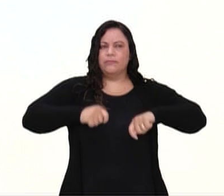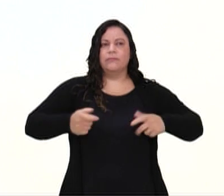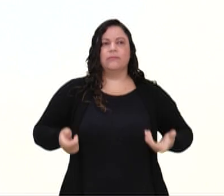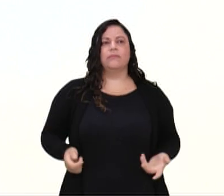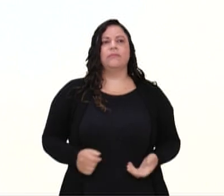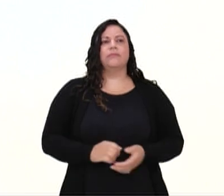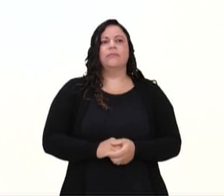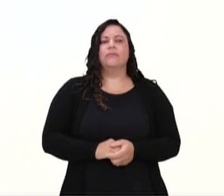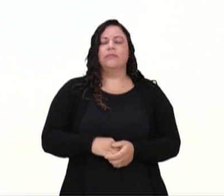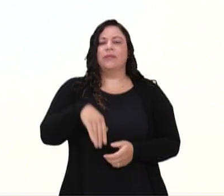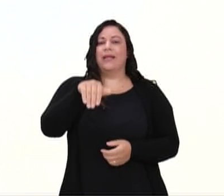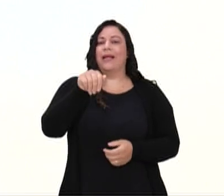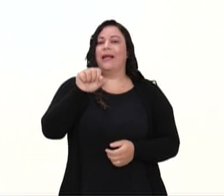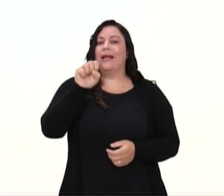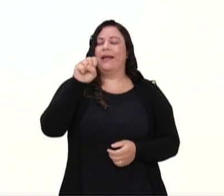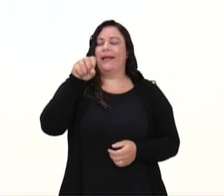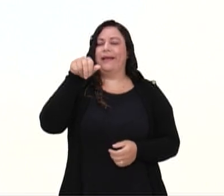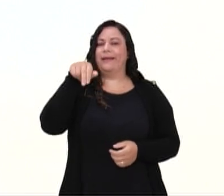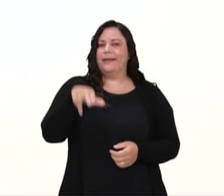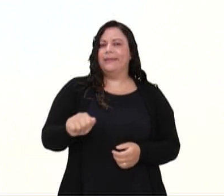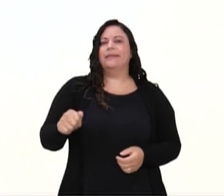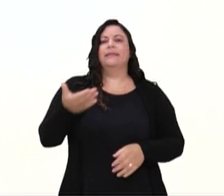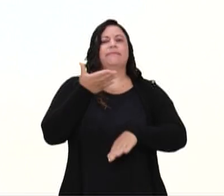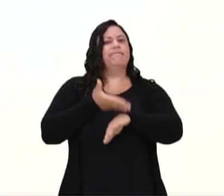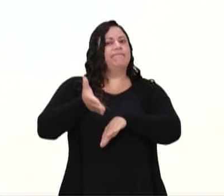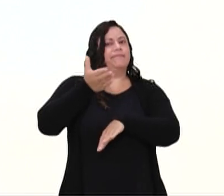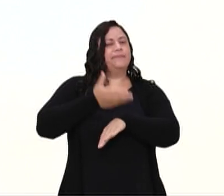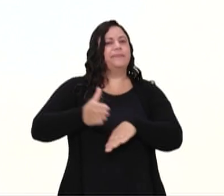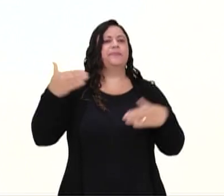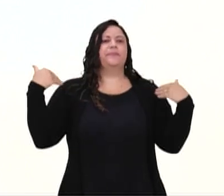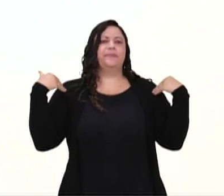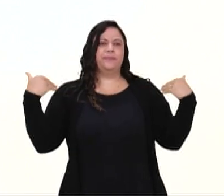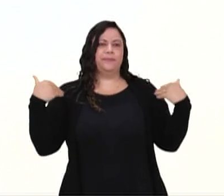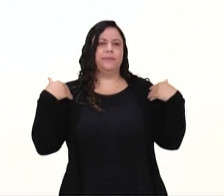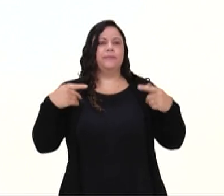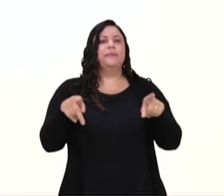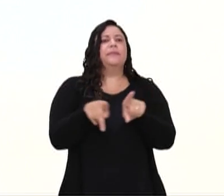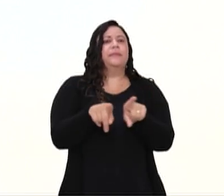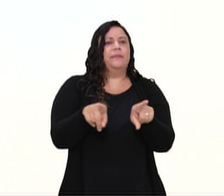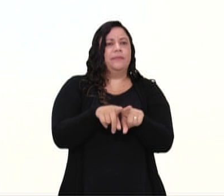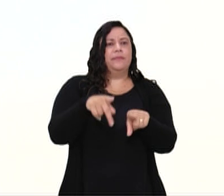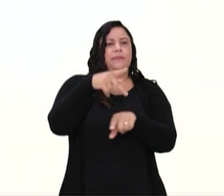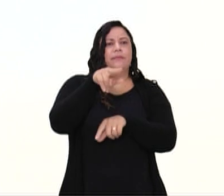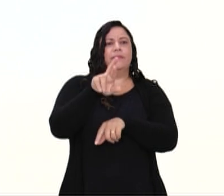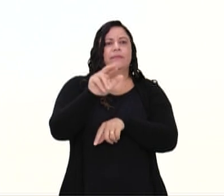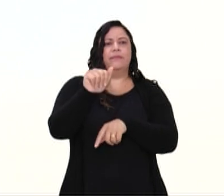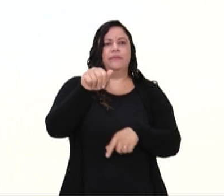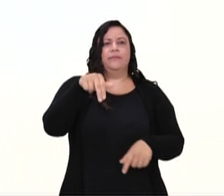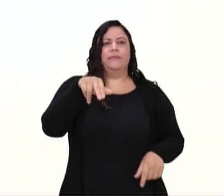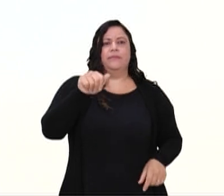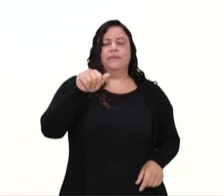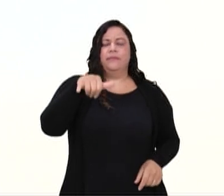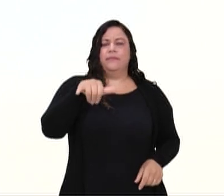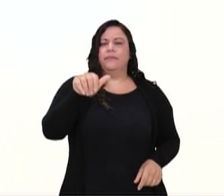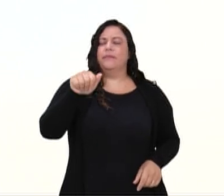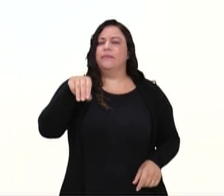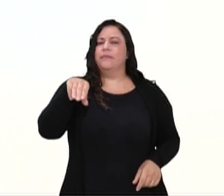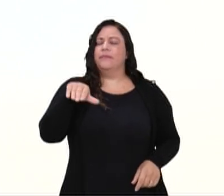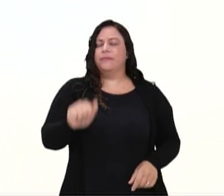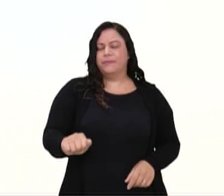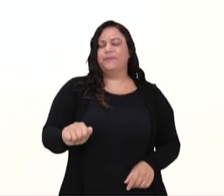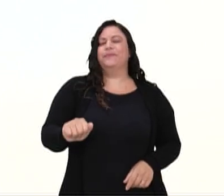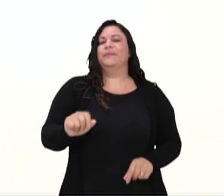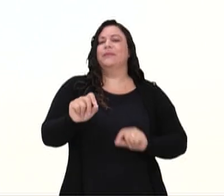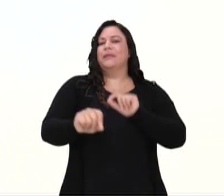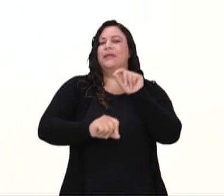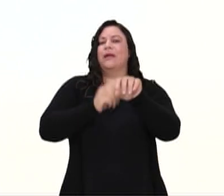Então, são as práticas físicas, o asana. Tem também os pranayamas, que é a técnica respiratória. Então,